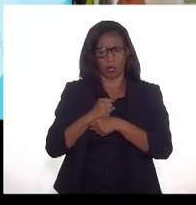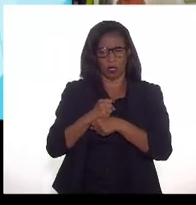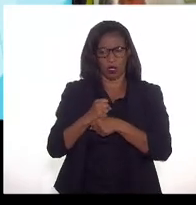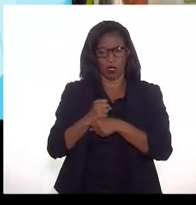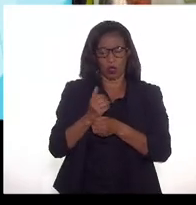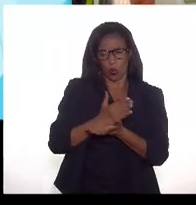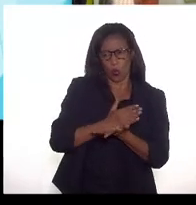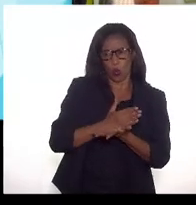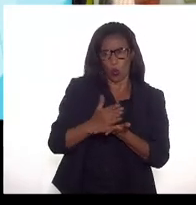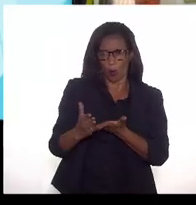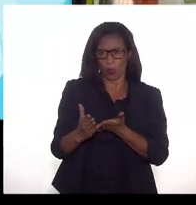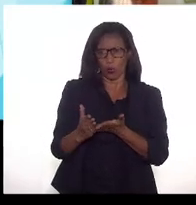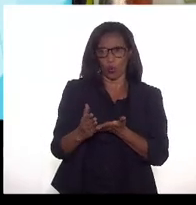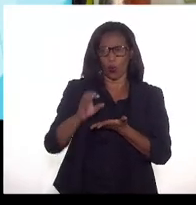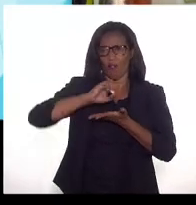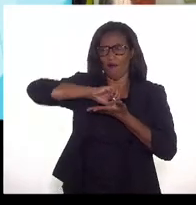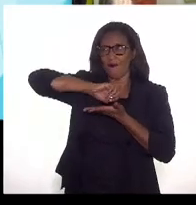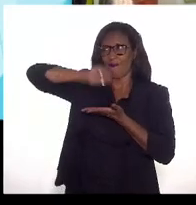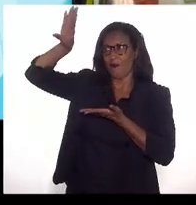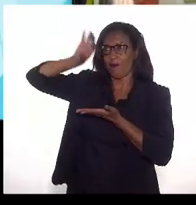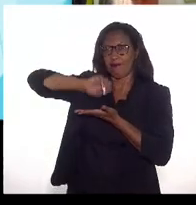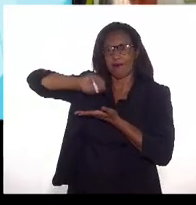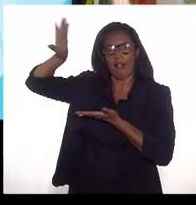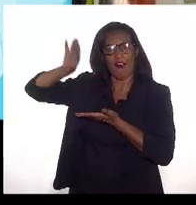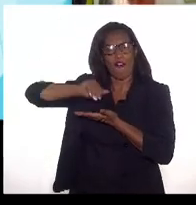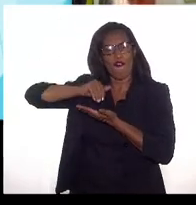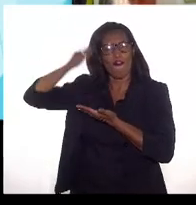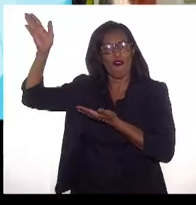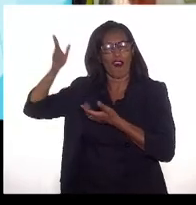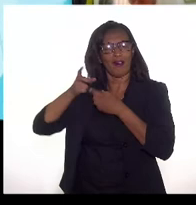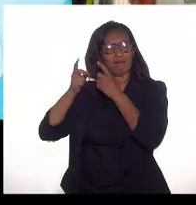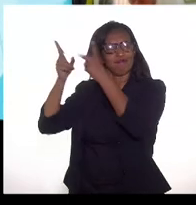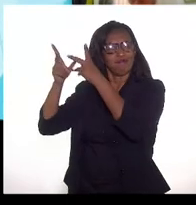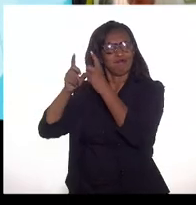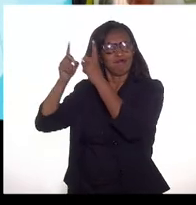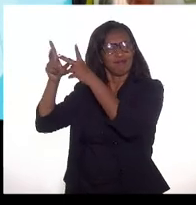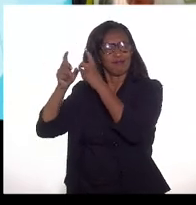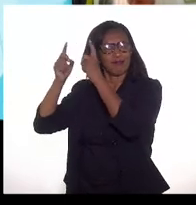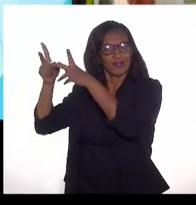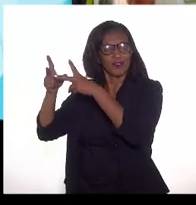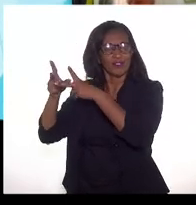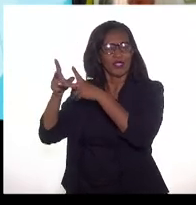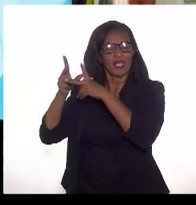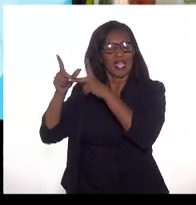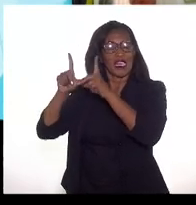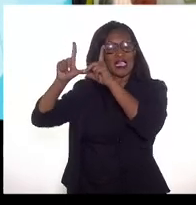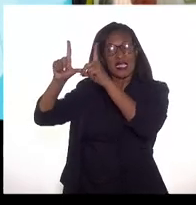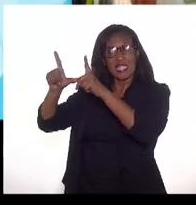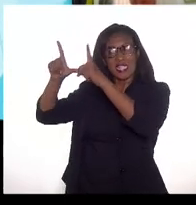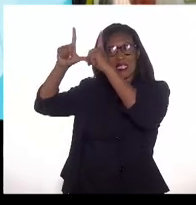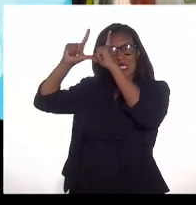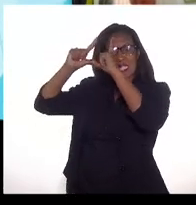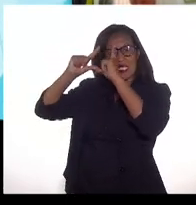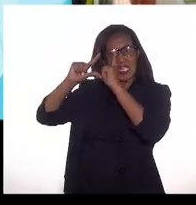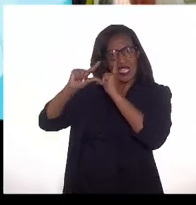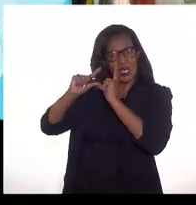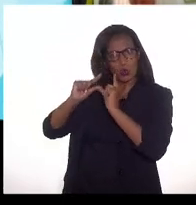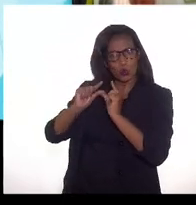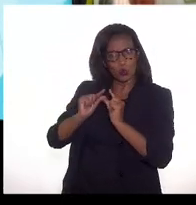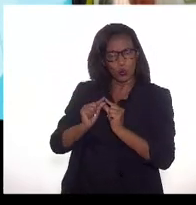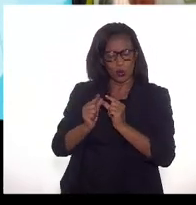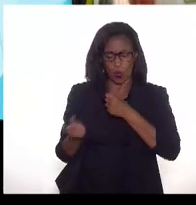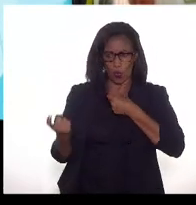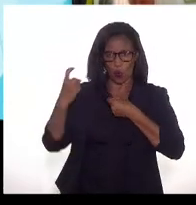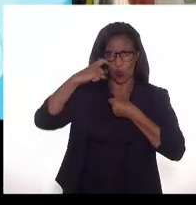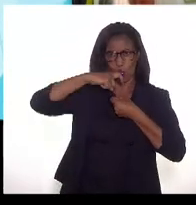com uma importação, com uma demanda maior, essa demanda se reduziu em meados do ano e